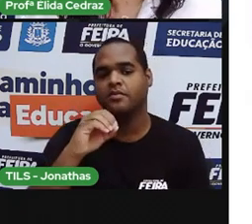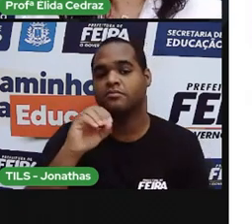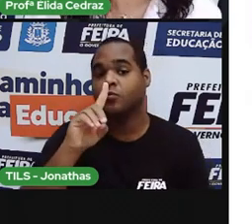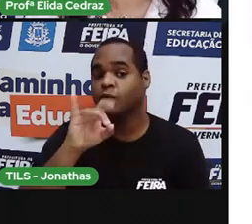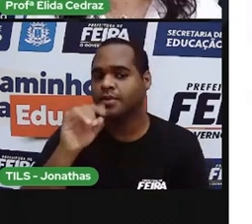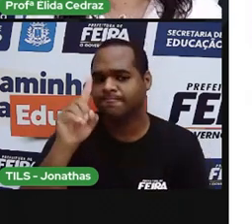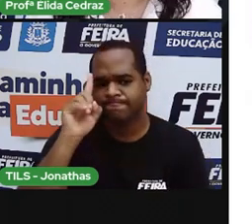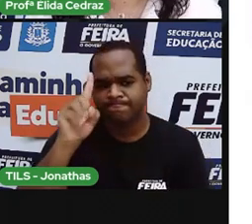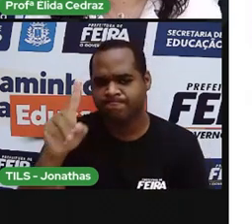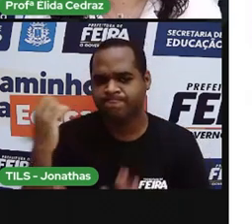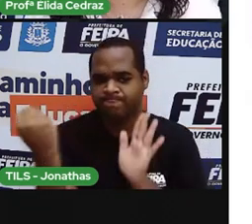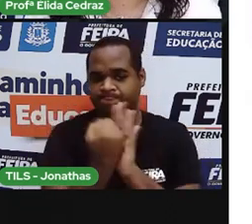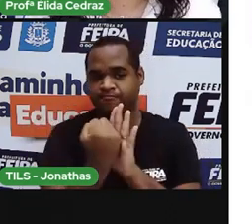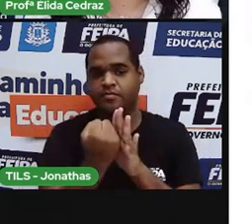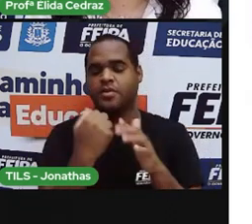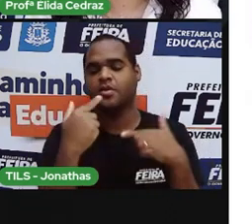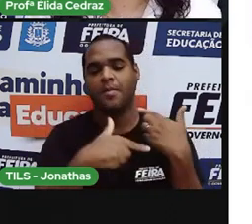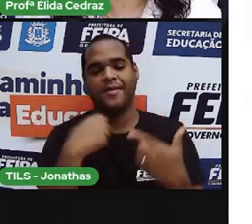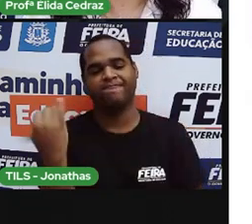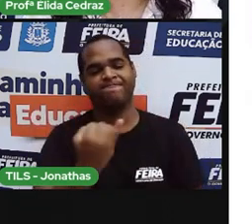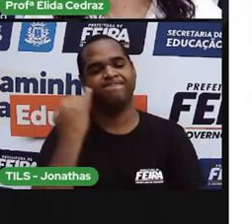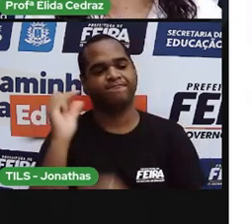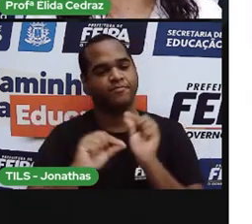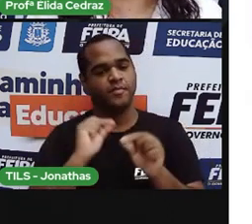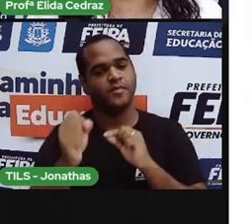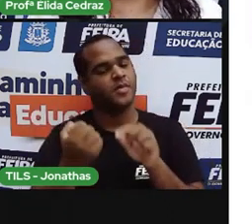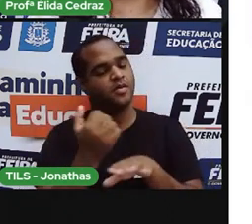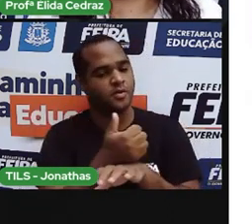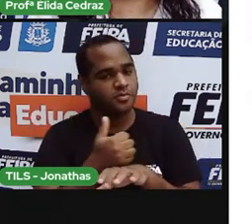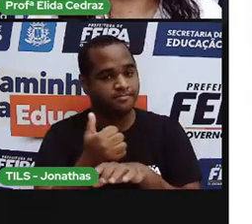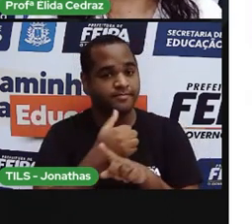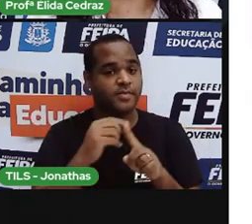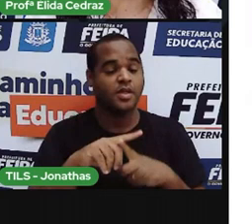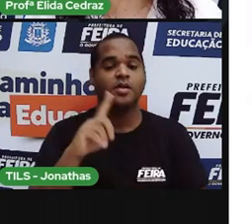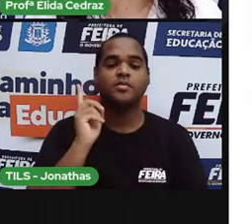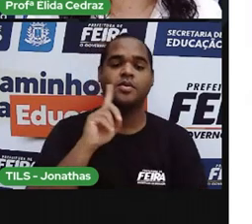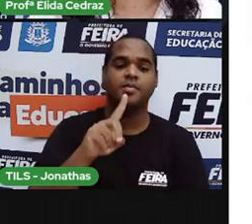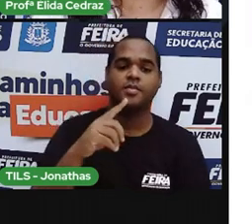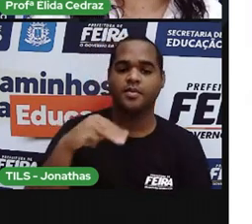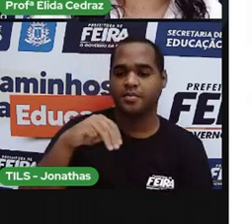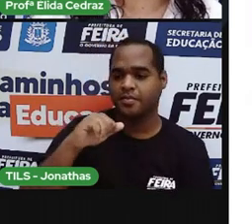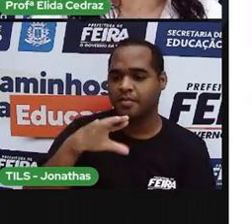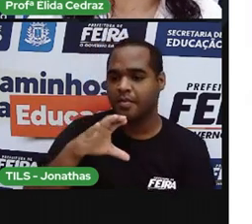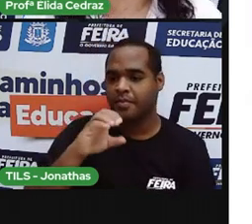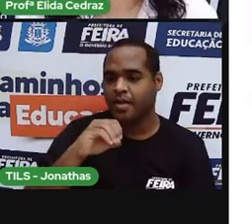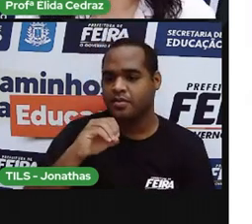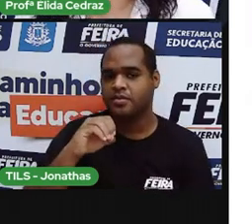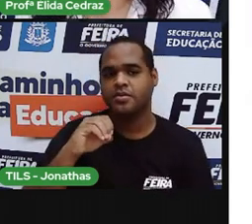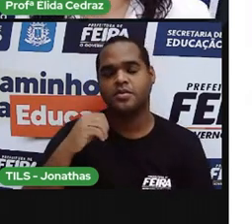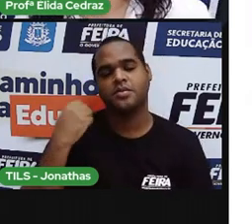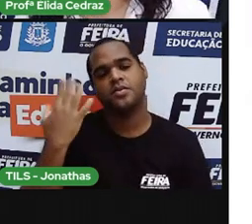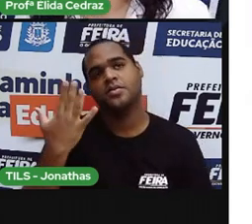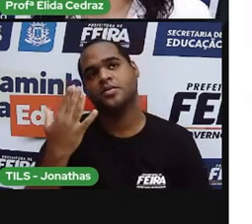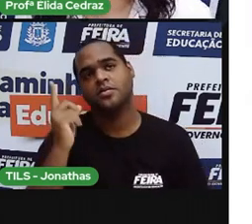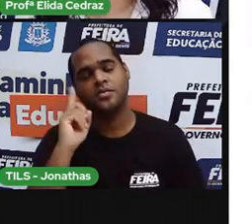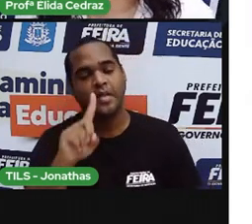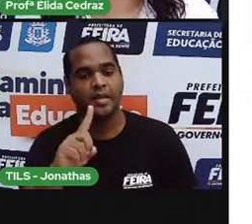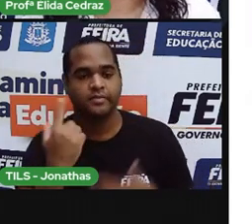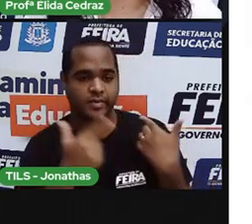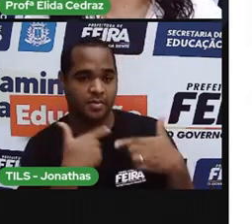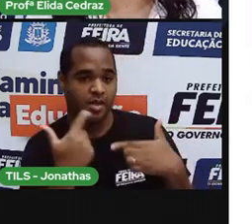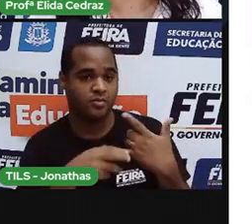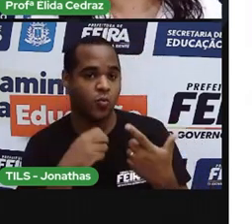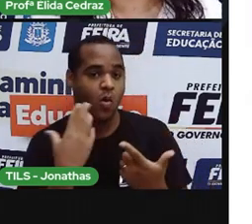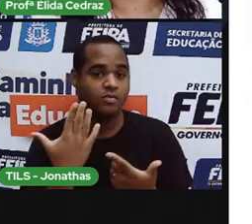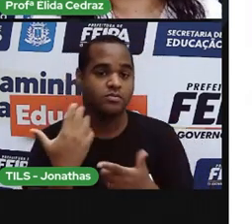para todos os profissionais. O dia 1º de maio é conhecido como o dia do trabalho ou o dia do trabalhador.